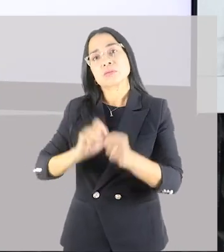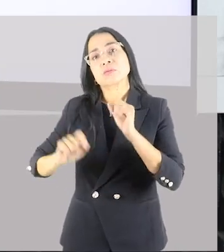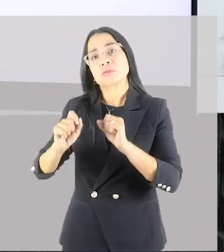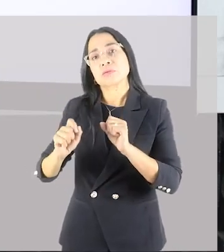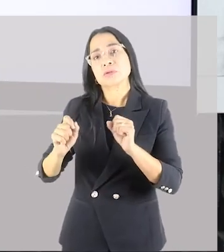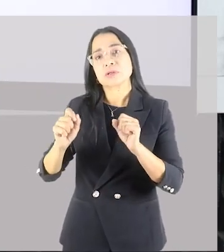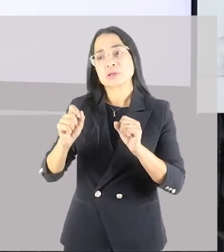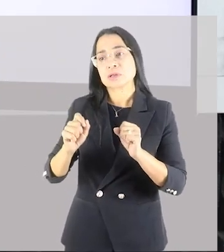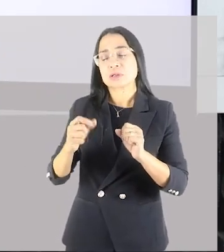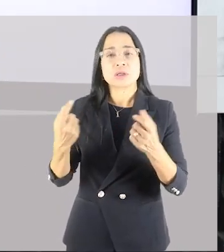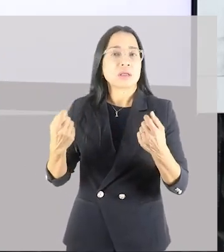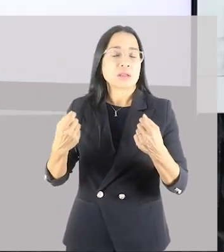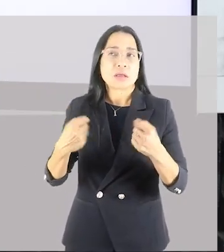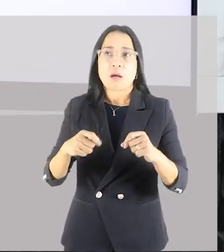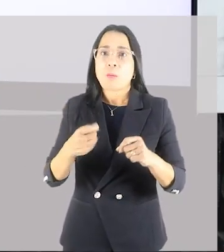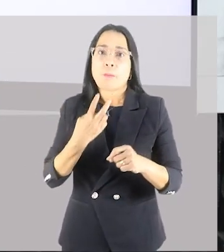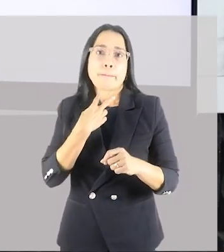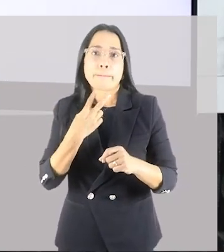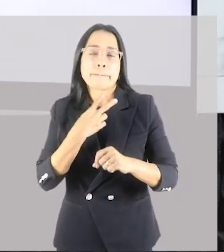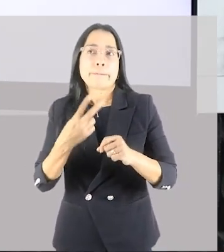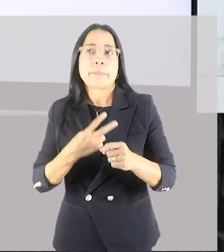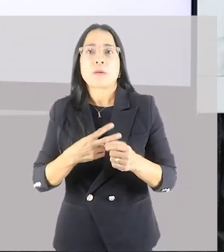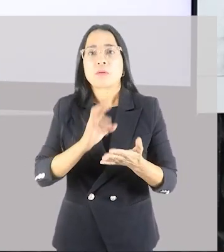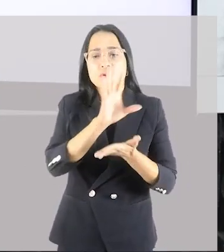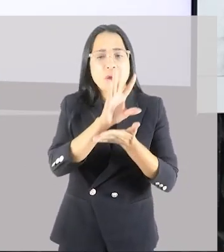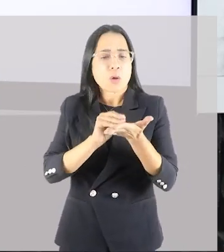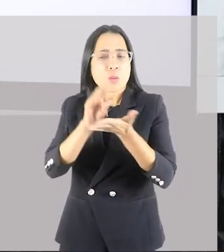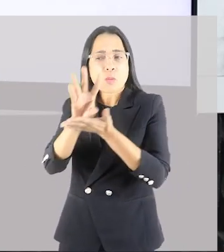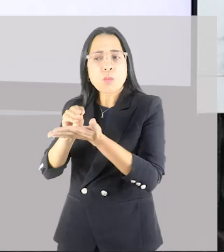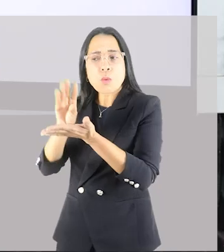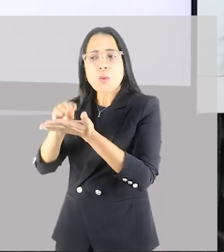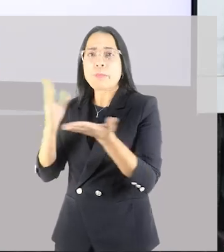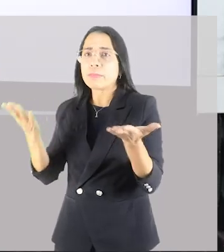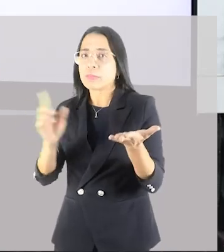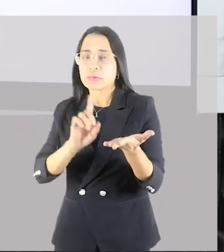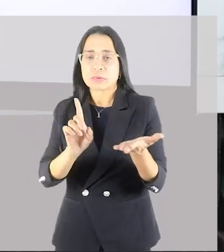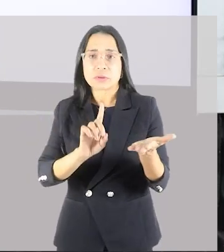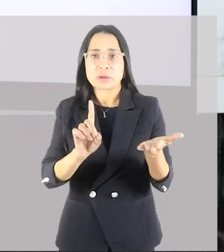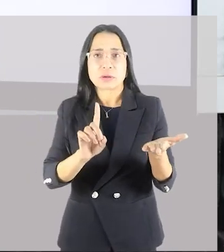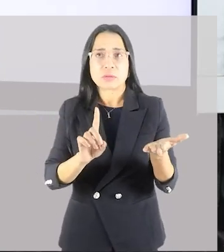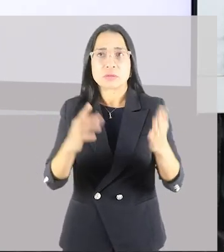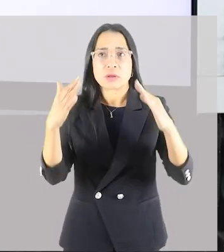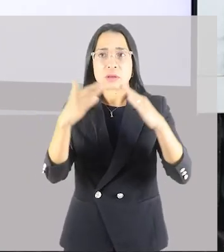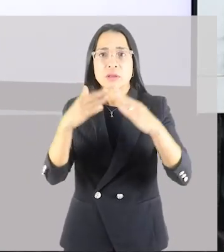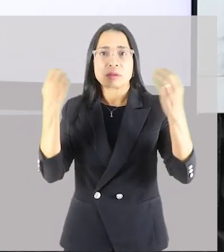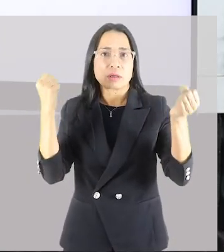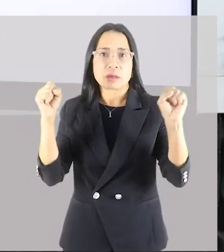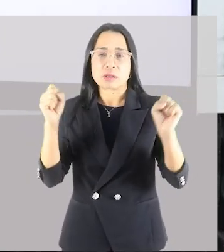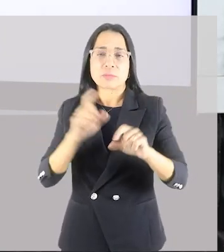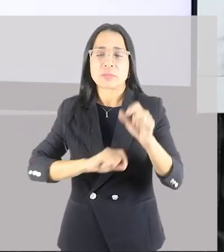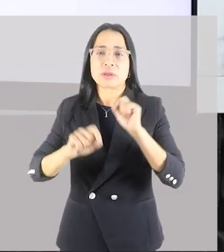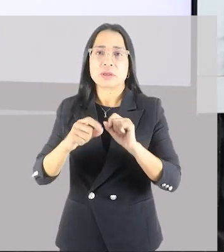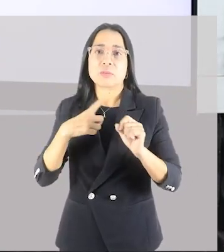amiga da academia, porque ela já tem massa muscular e porque eu ainda não tenho. Então, além do aspecto